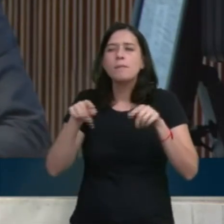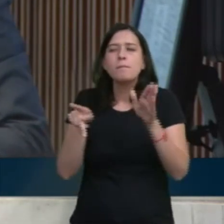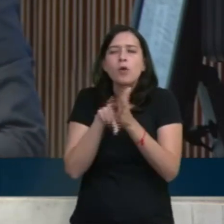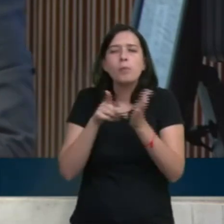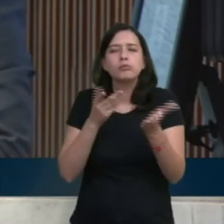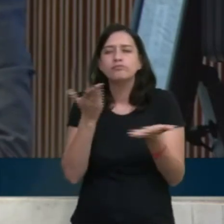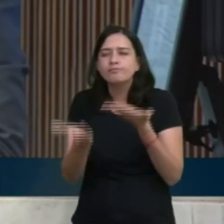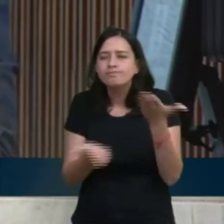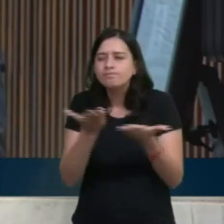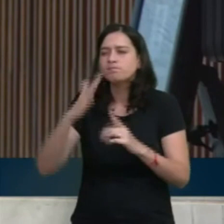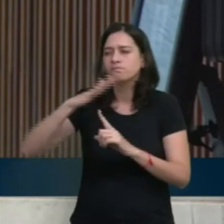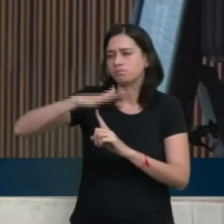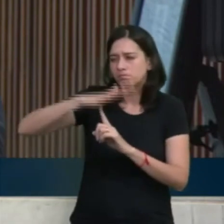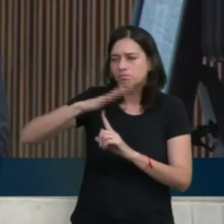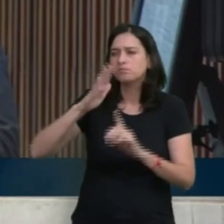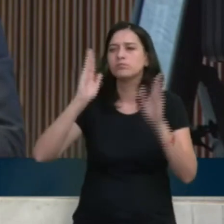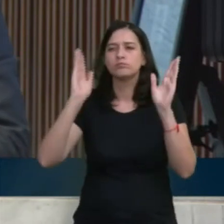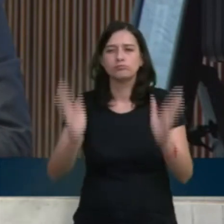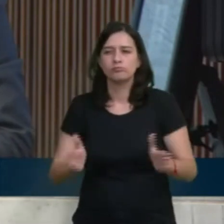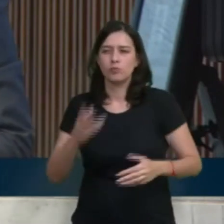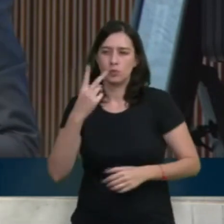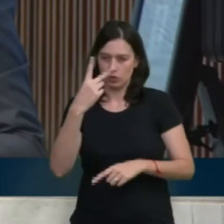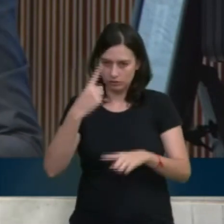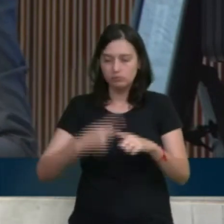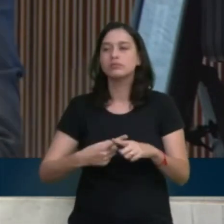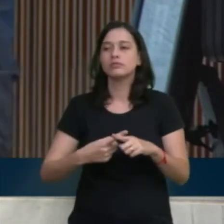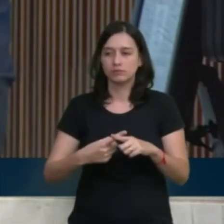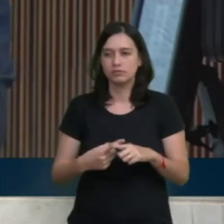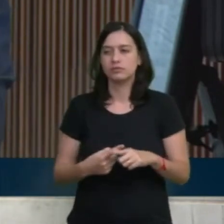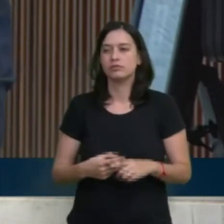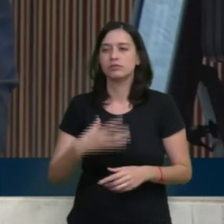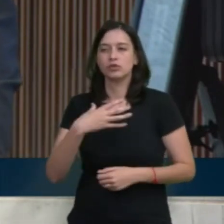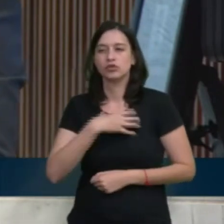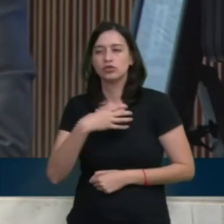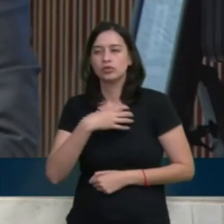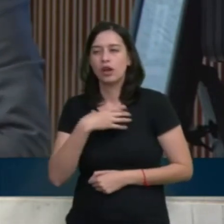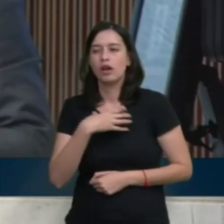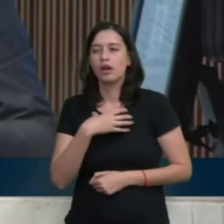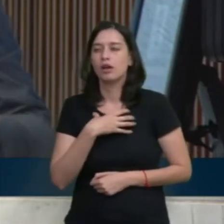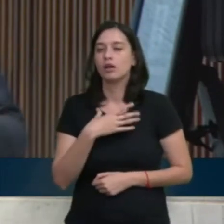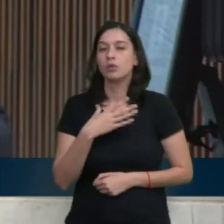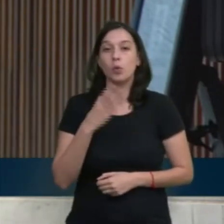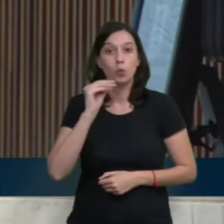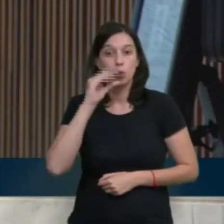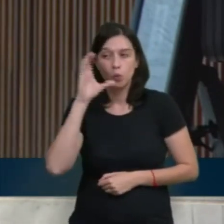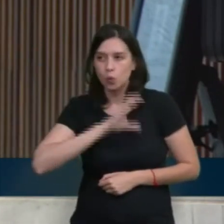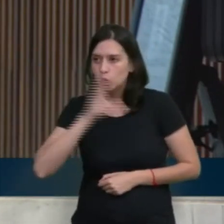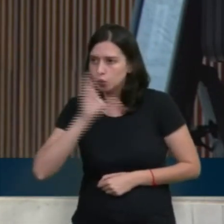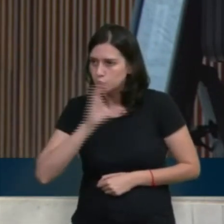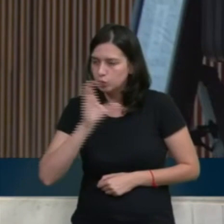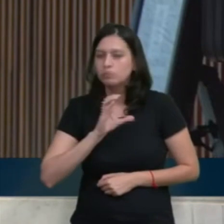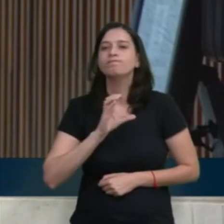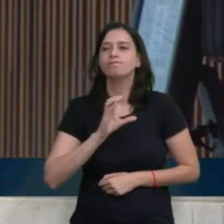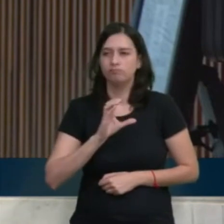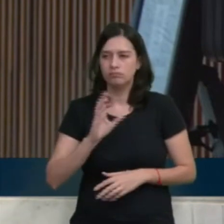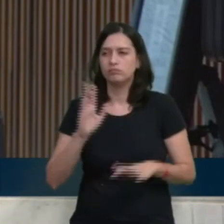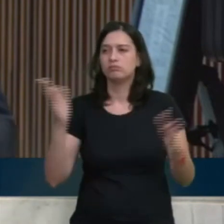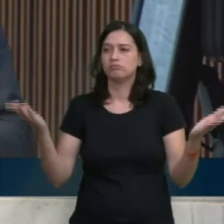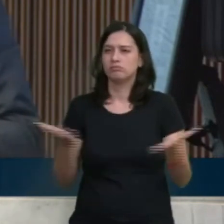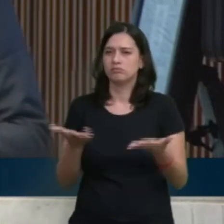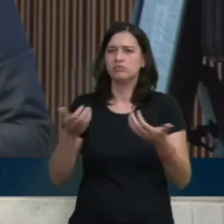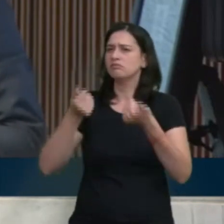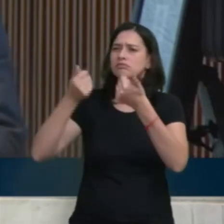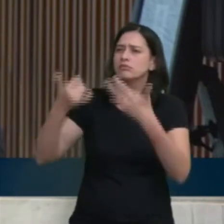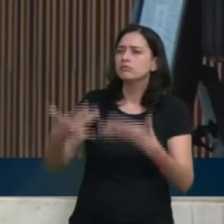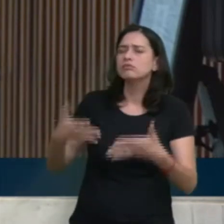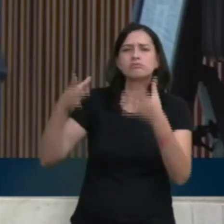ano consecutivo. De forma atropelada, de forma ligeira, não transparente, o governo do